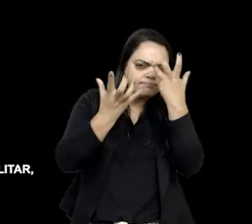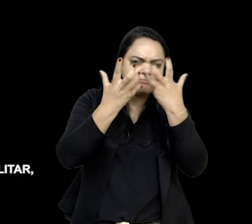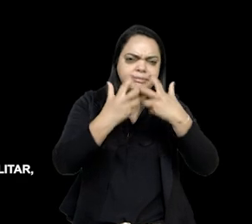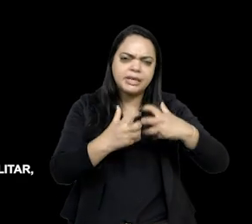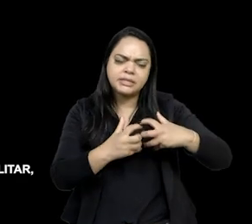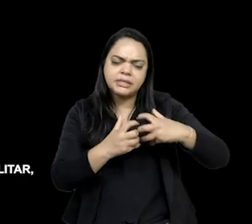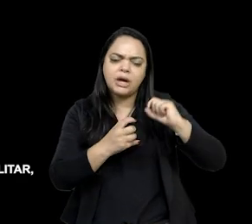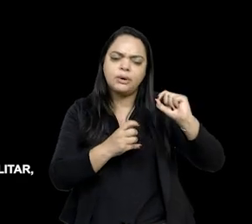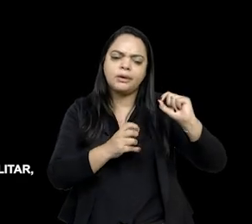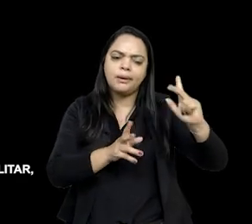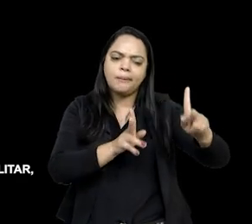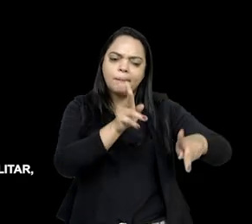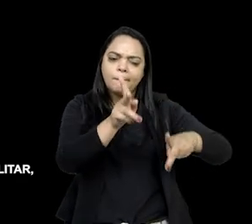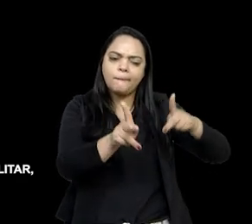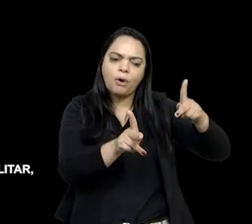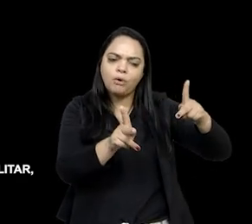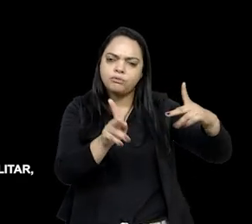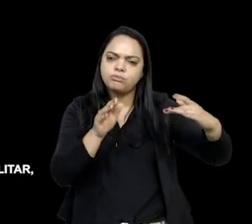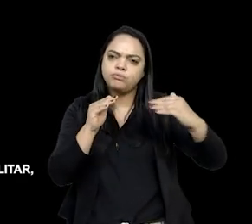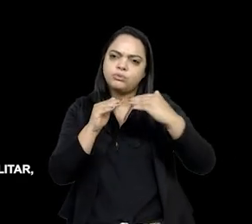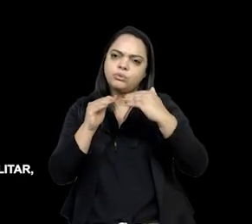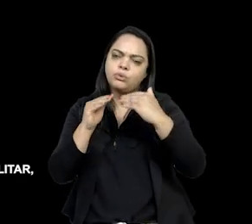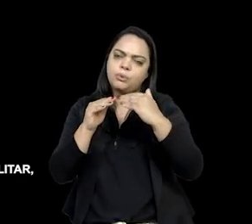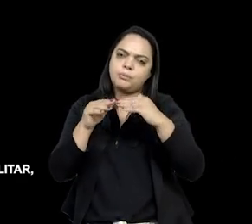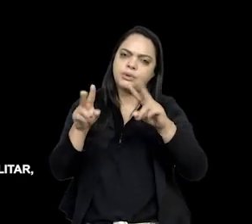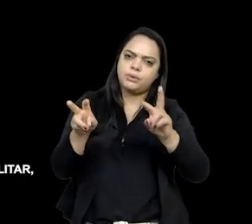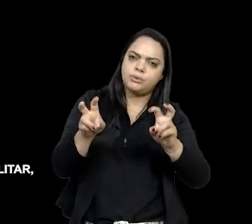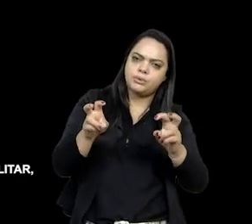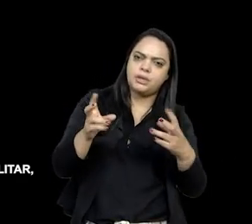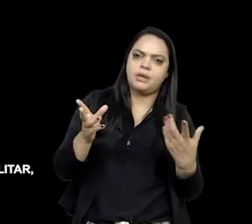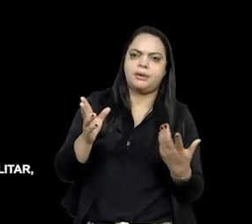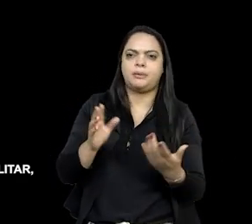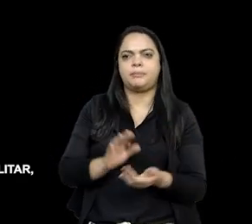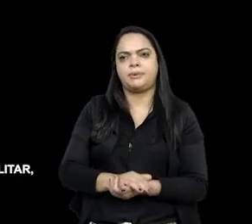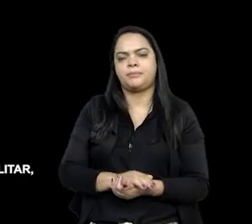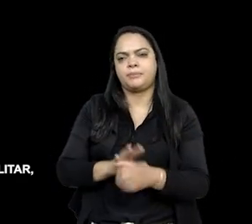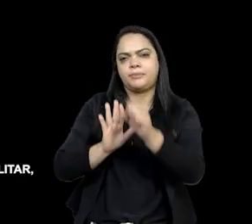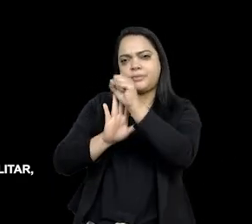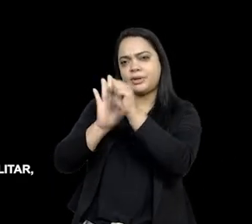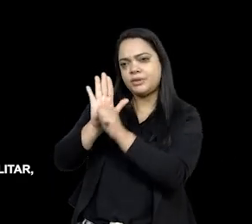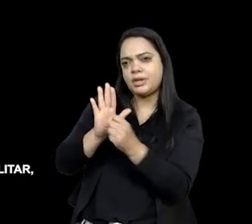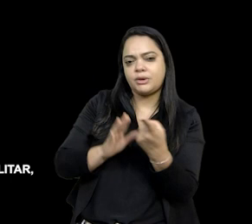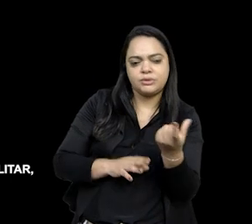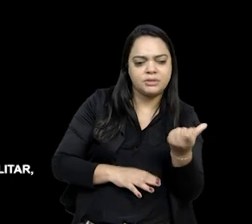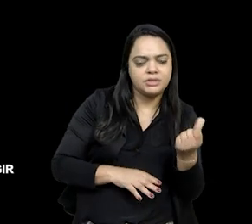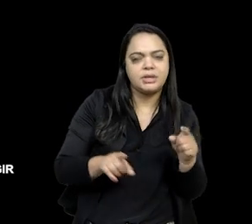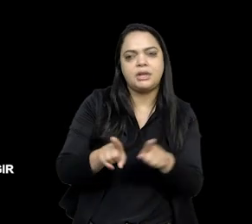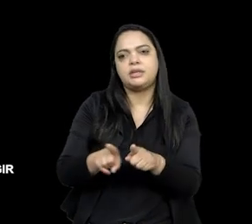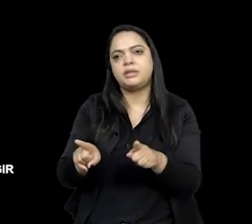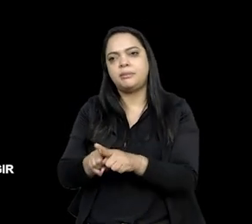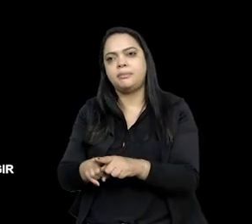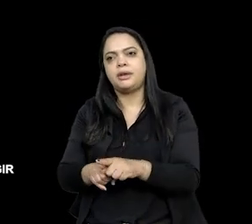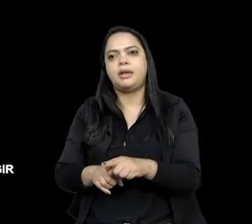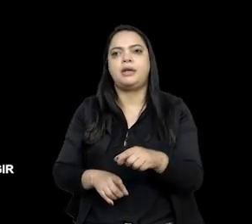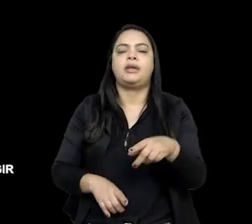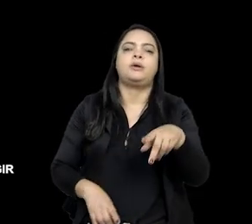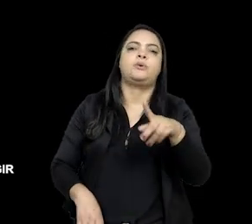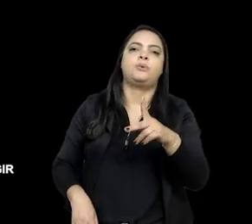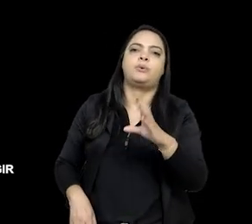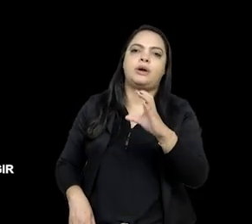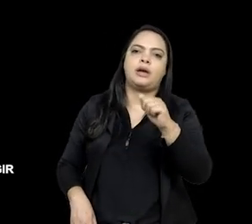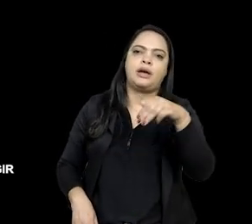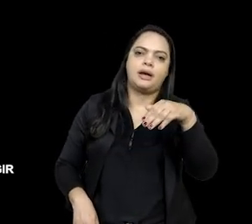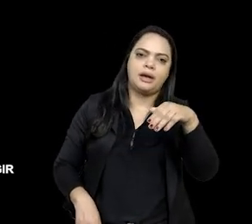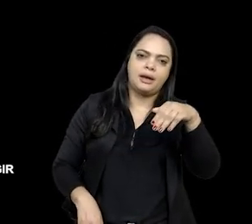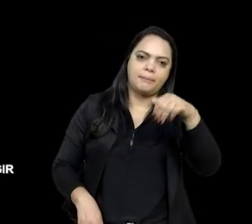temas, então, seja os que não dá no século XVI, seja os Paraná, os Panará, na ditadura militar, por exemplo. Então, encontrar